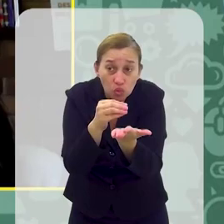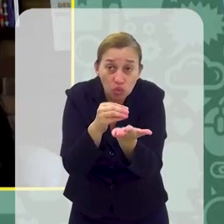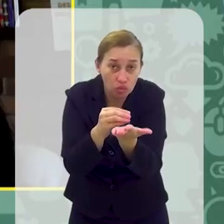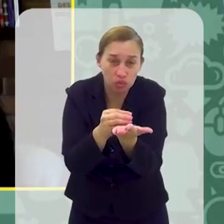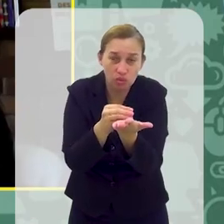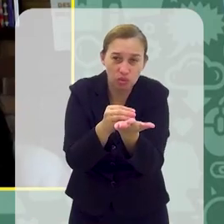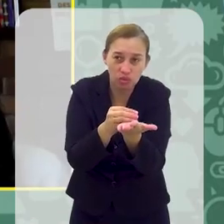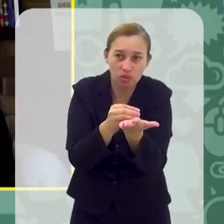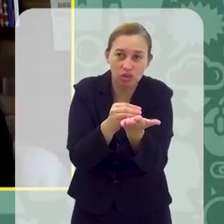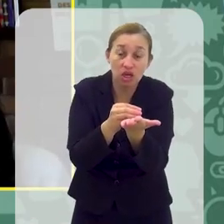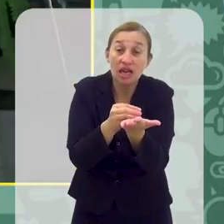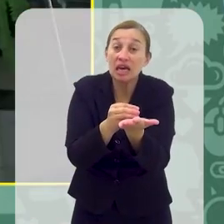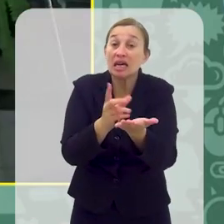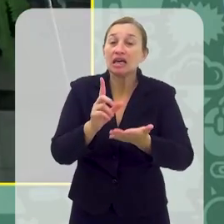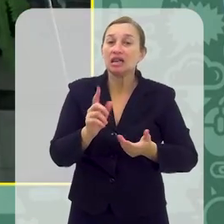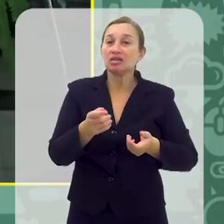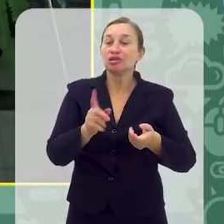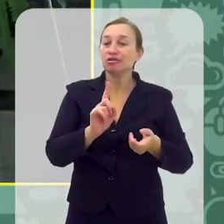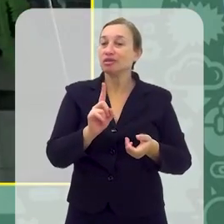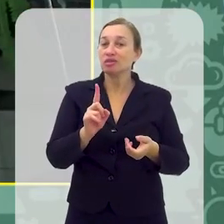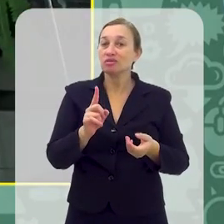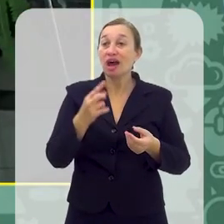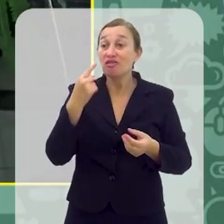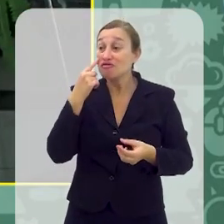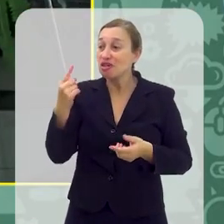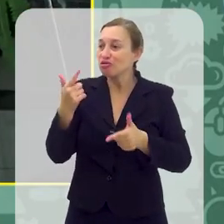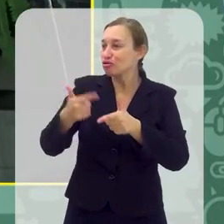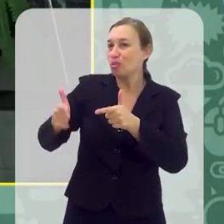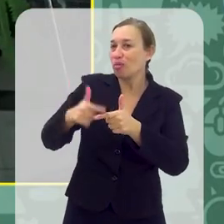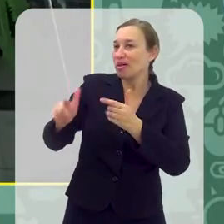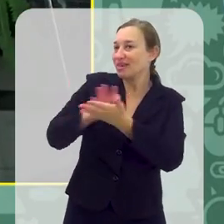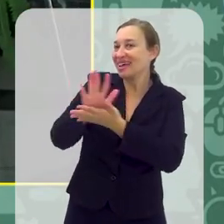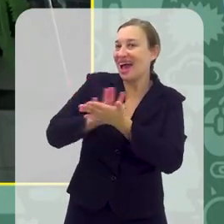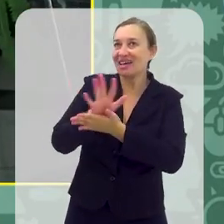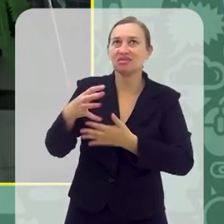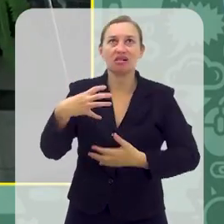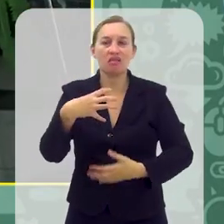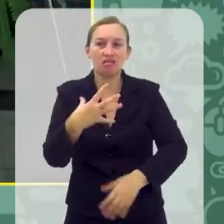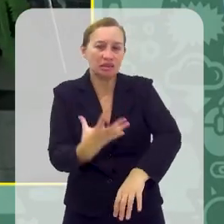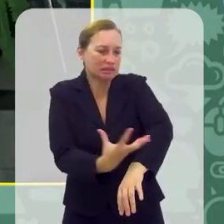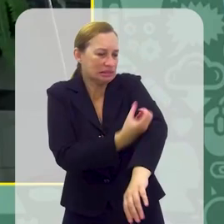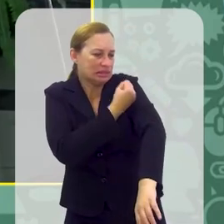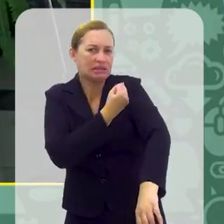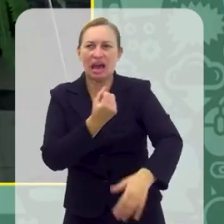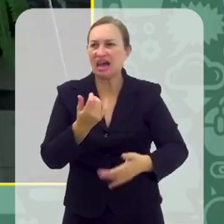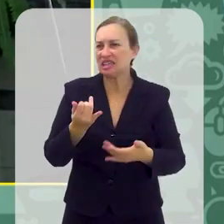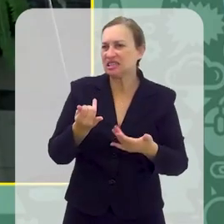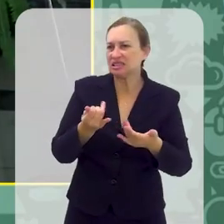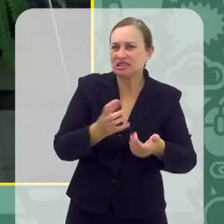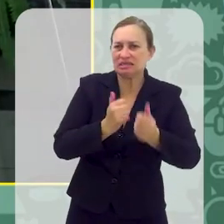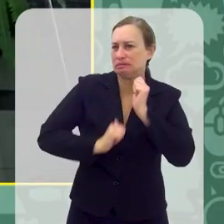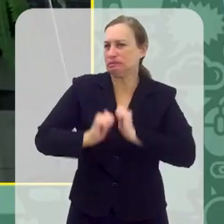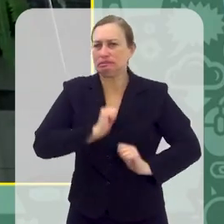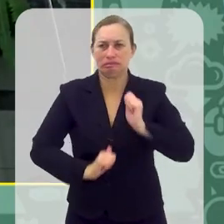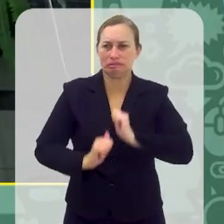lidando com seus próprios sentimentos negativos. Então, a ansiedade, a tristeza, a angústia, o que quer que seja, pode ser um fator de